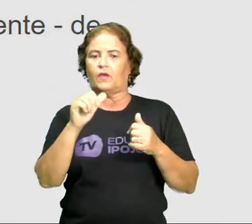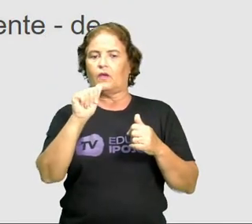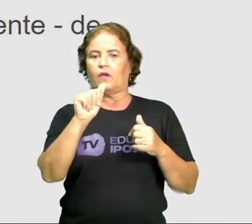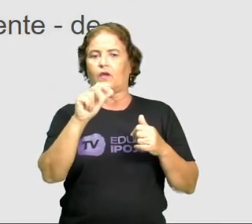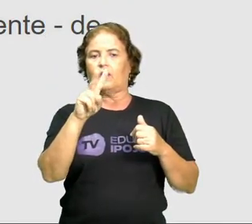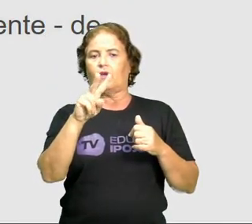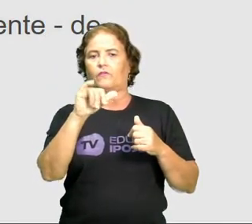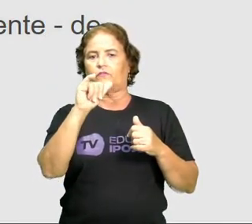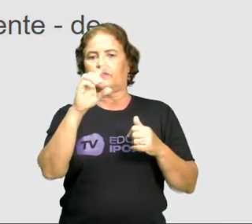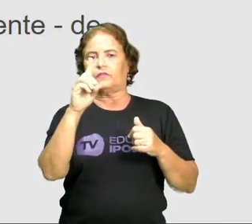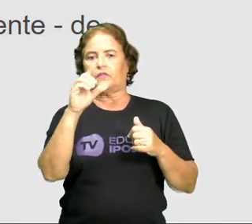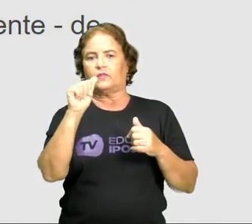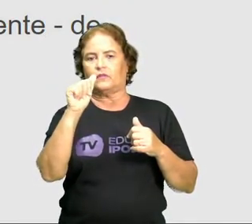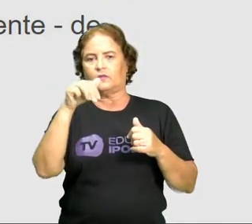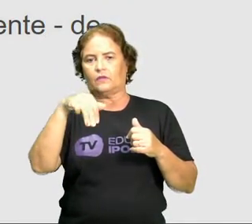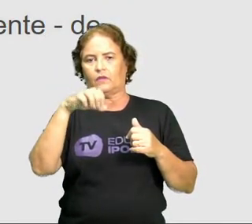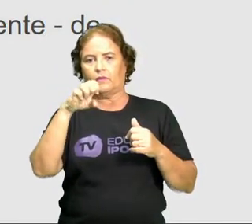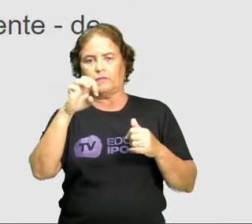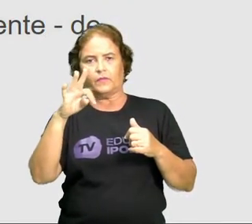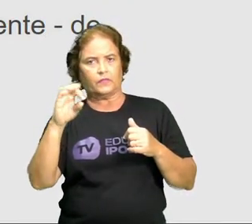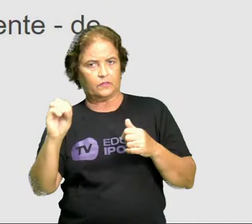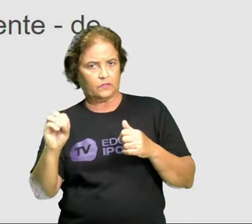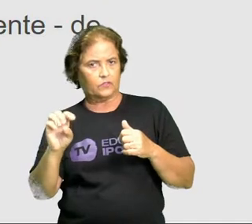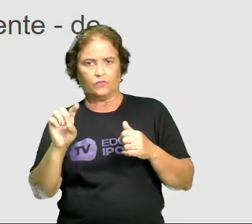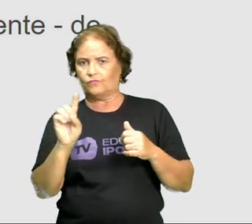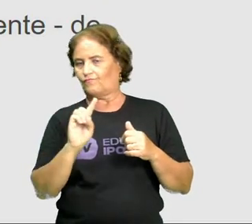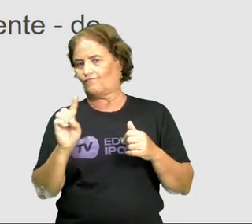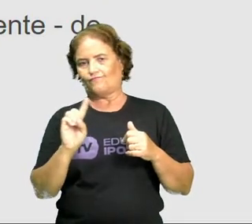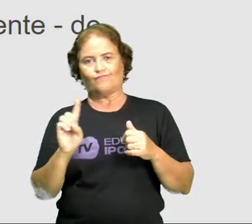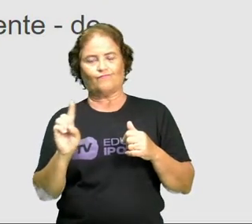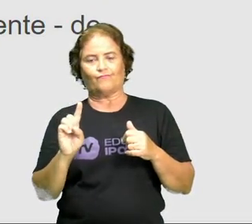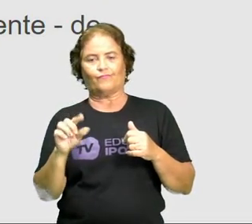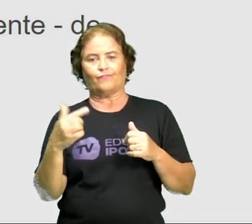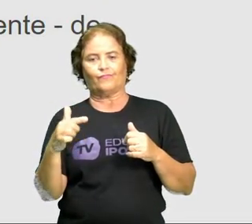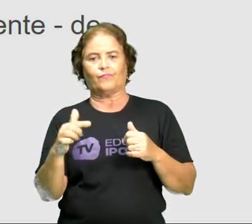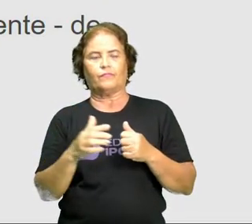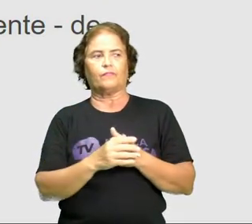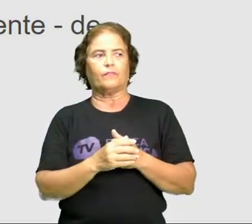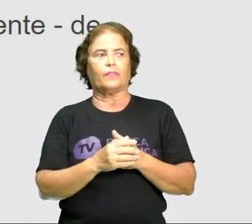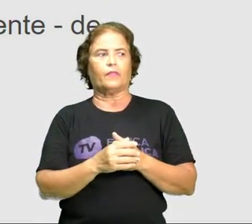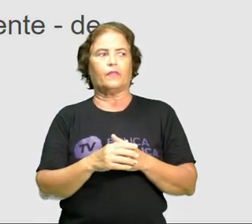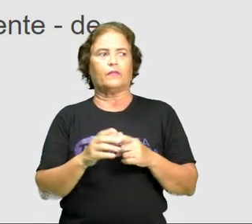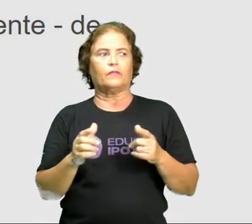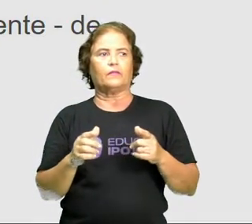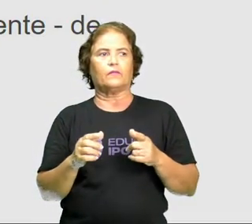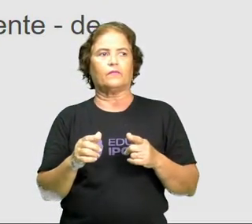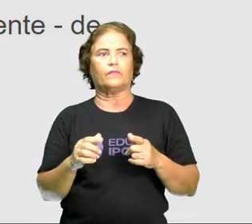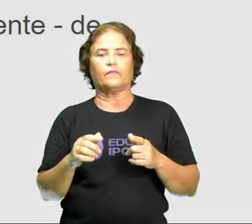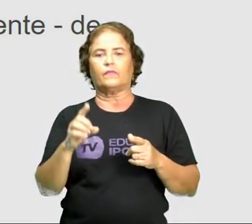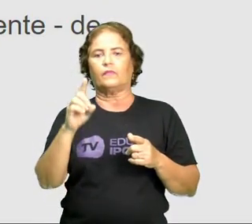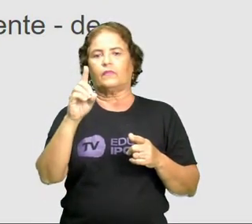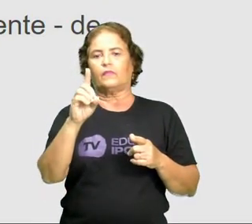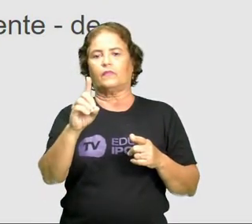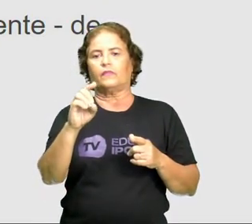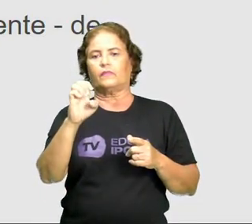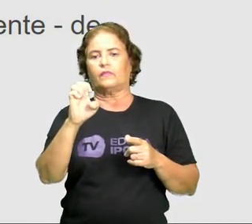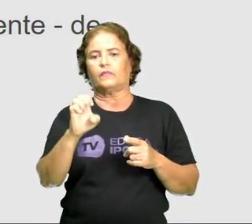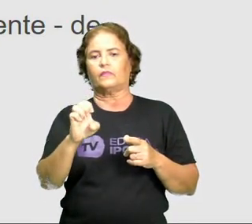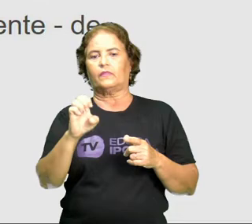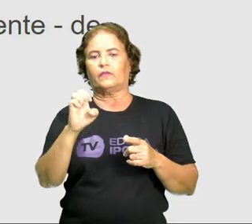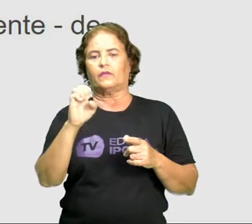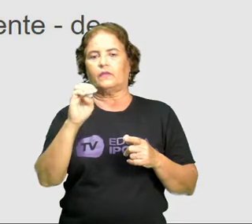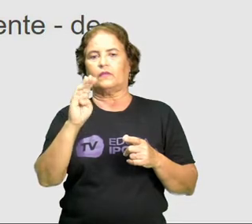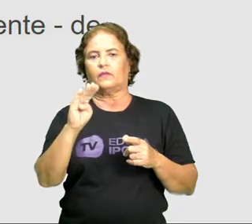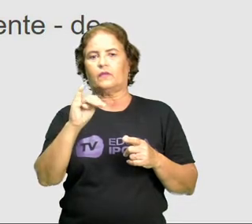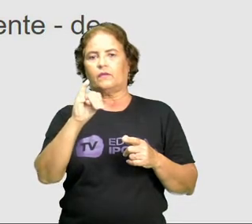É igual débilmente. Débilmente é uma palavra que vem de débil. Então ela é adjetiva, ela vem